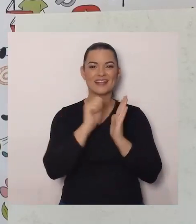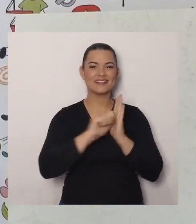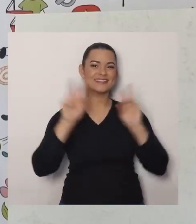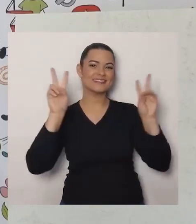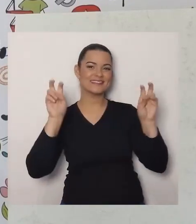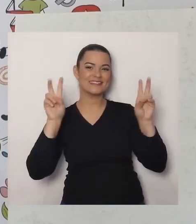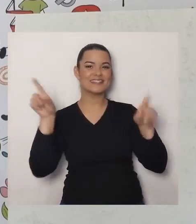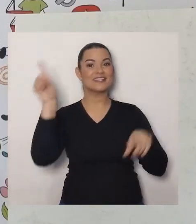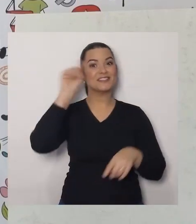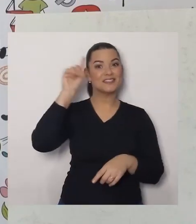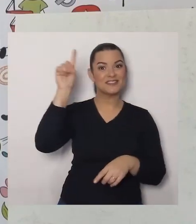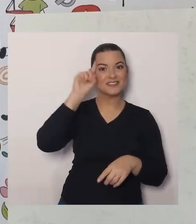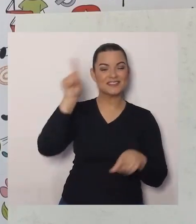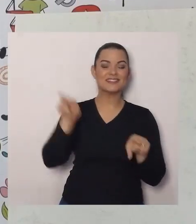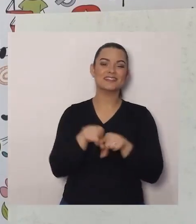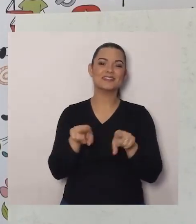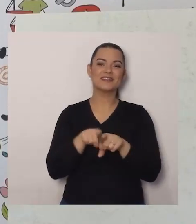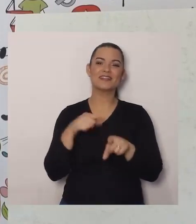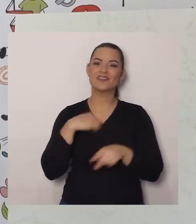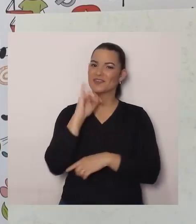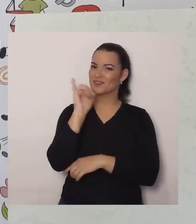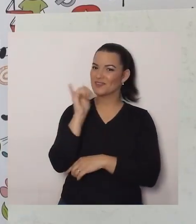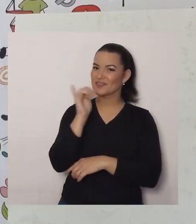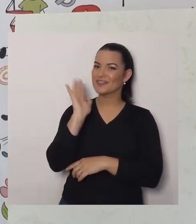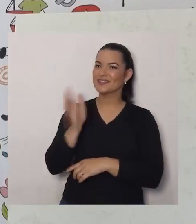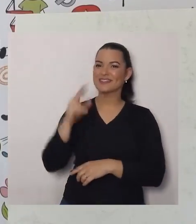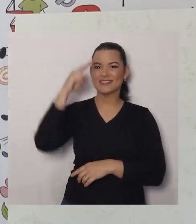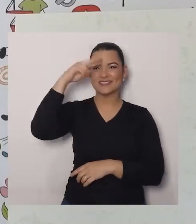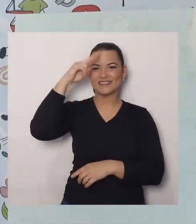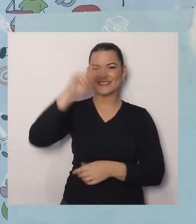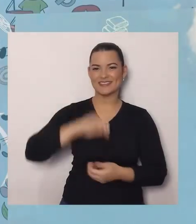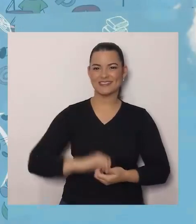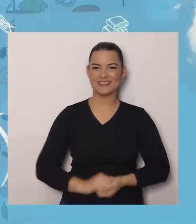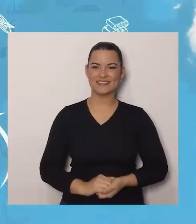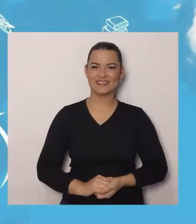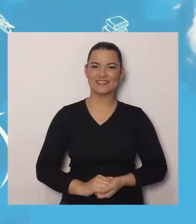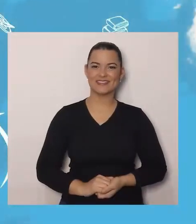o nosso tema, A nossa data, Que eu já te conto, Essa história,